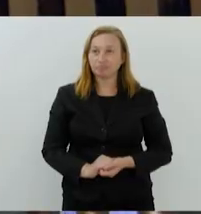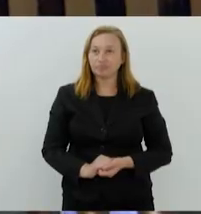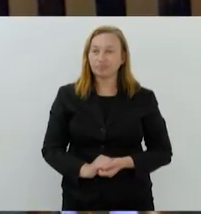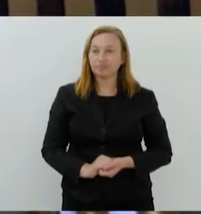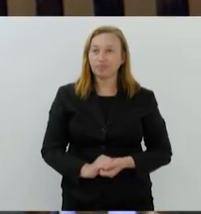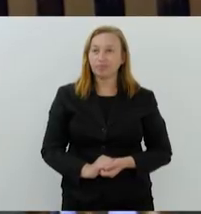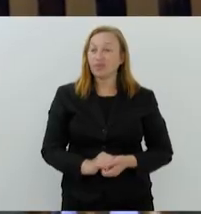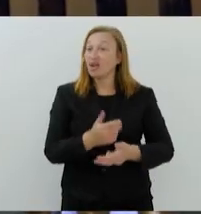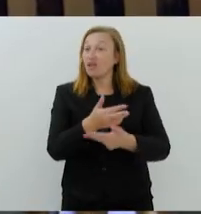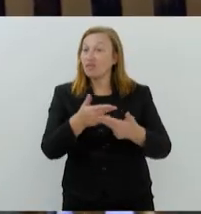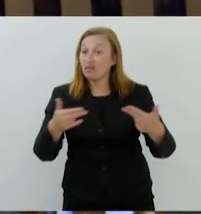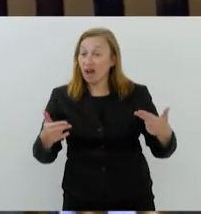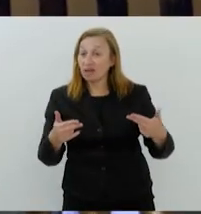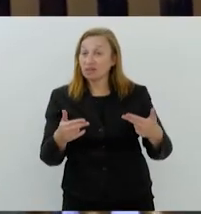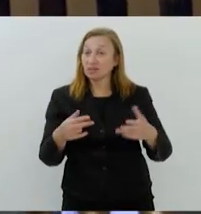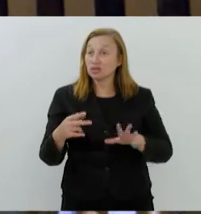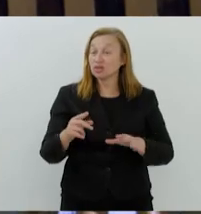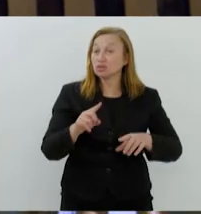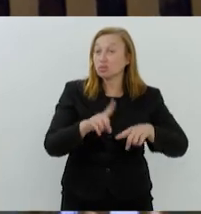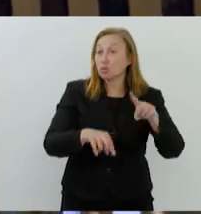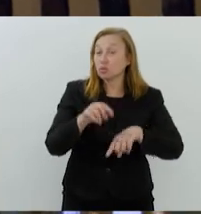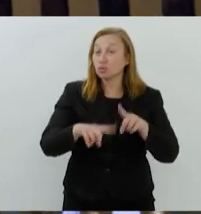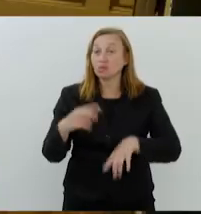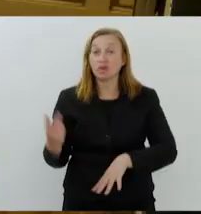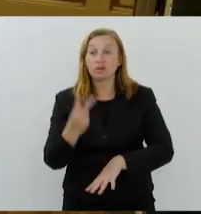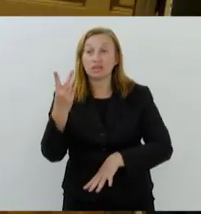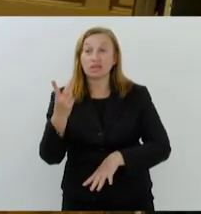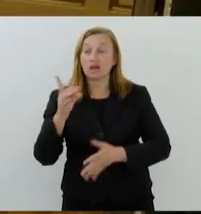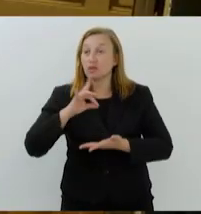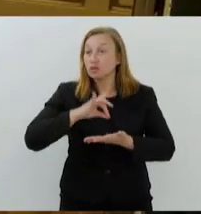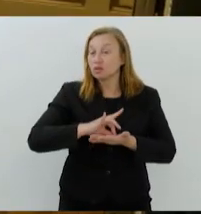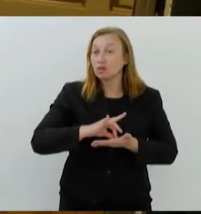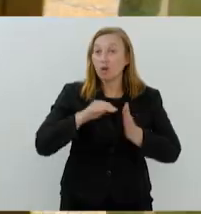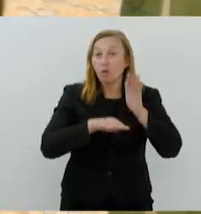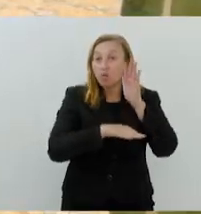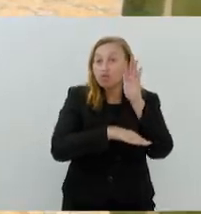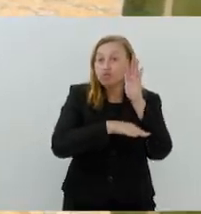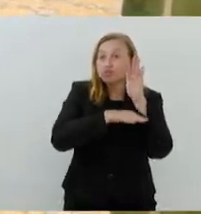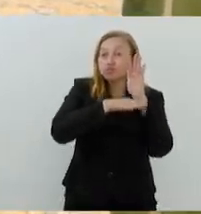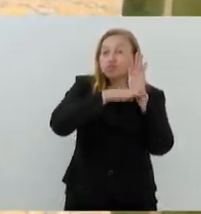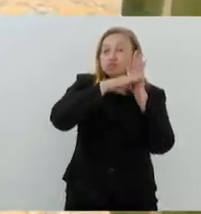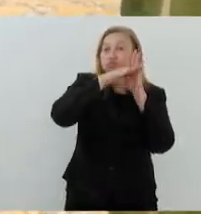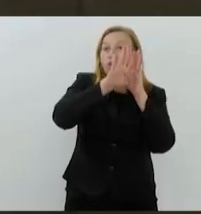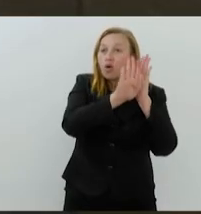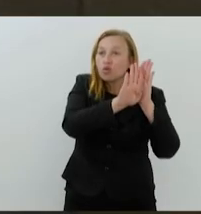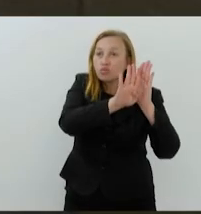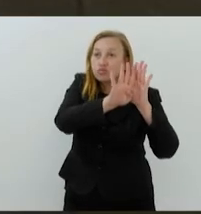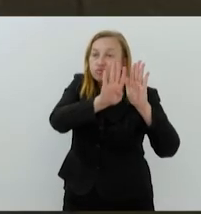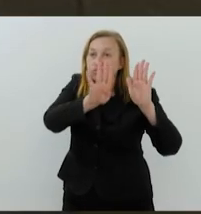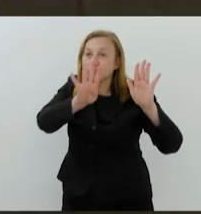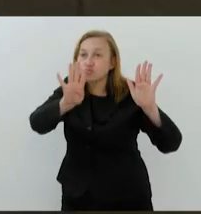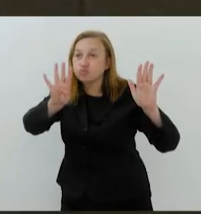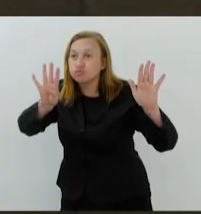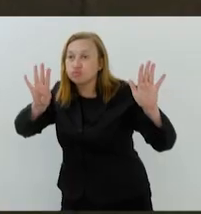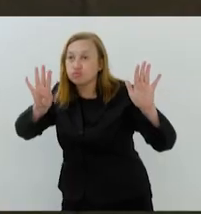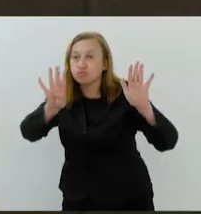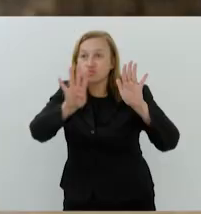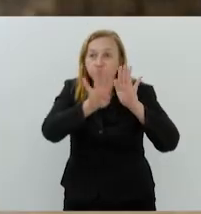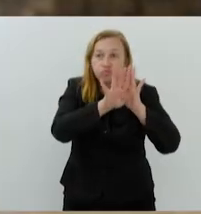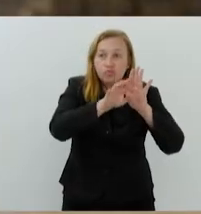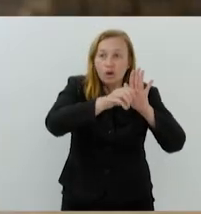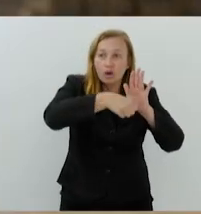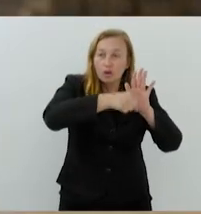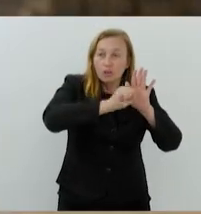Muitos itens foram preservados do projeto original, como o elevador que tem porta pantográfica e as maçanetas em bronze.